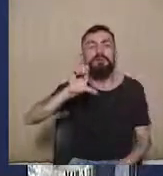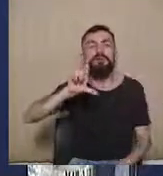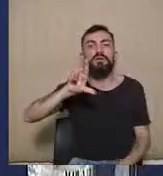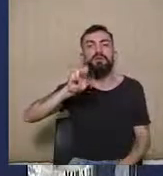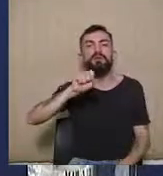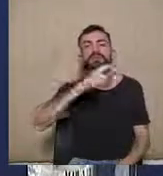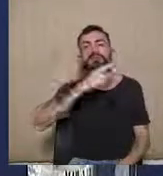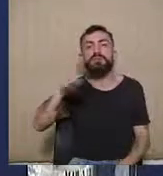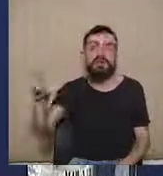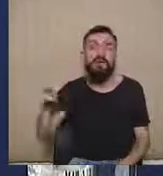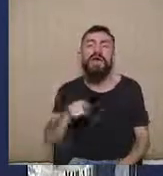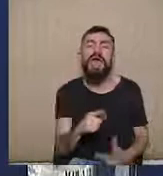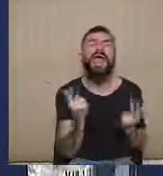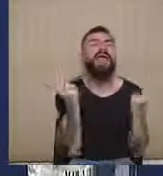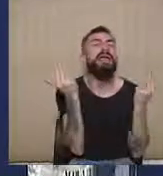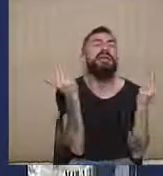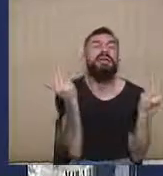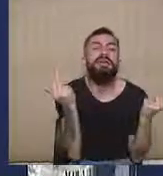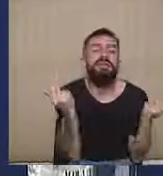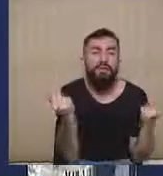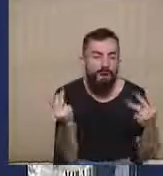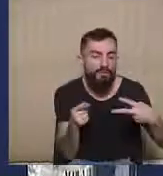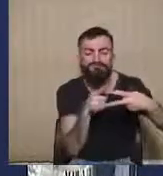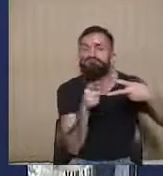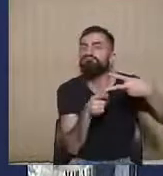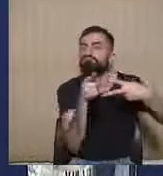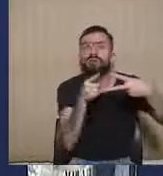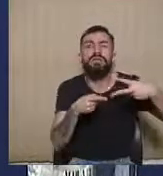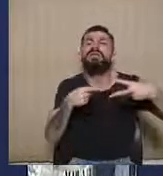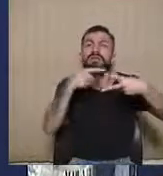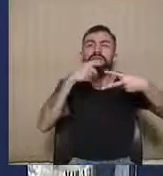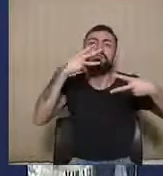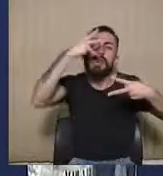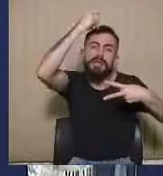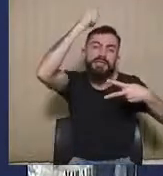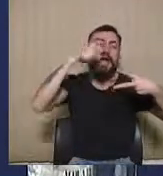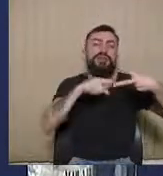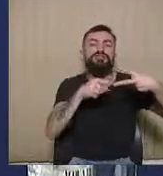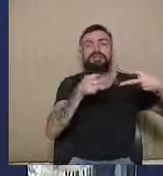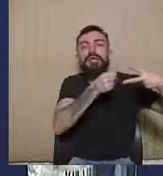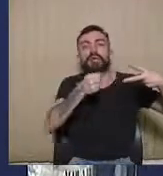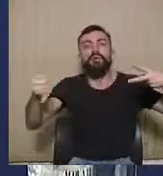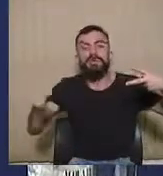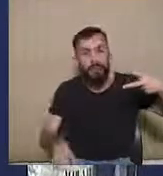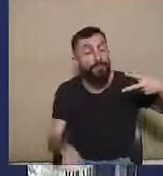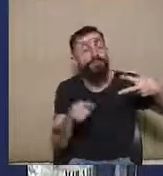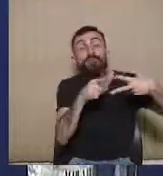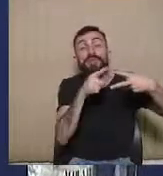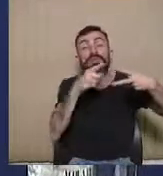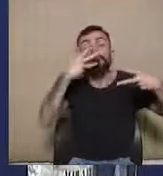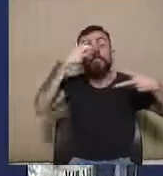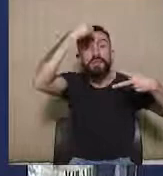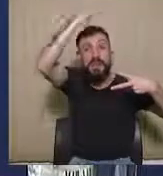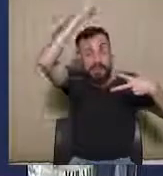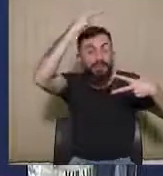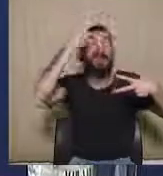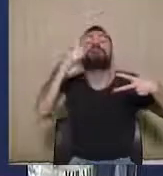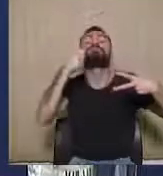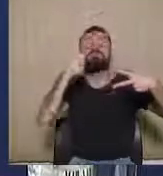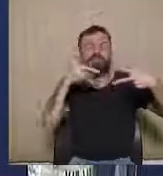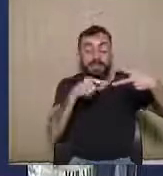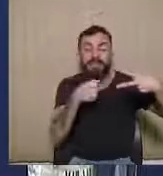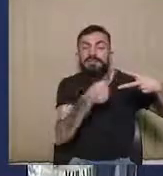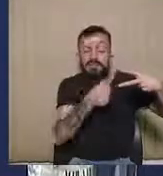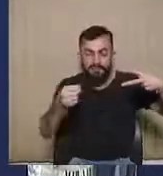irmão siamês do princípio da celeridade. E o princípio da preclusão também vai ter ampla aplicação